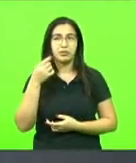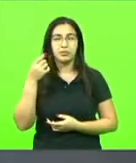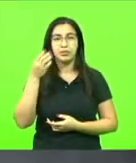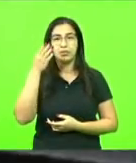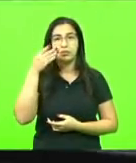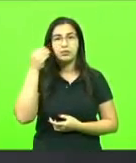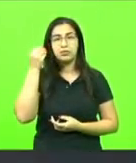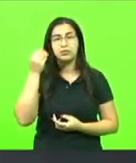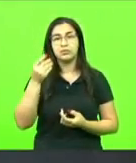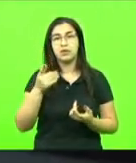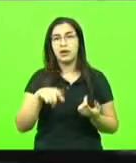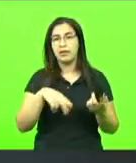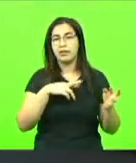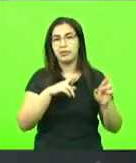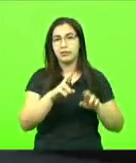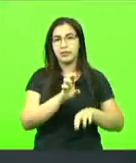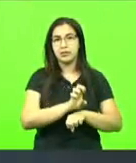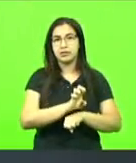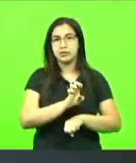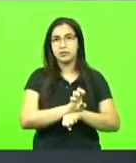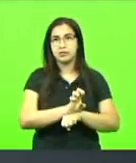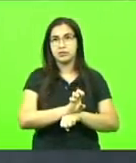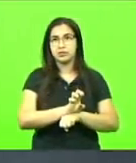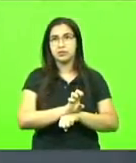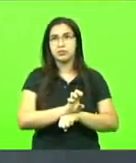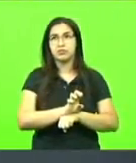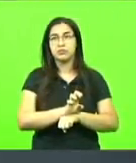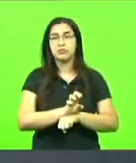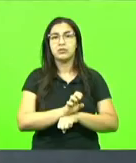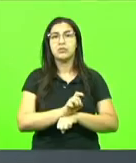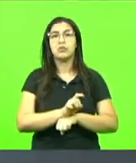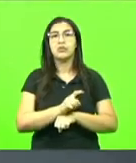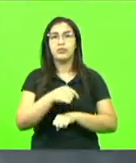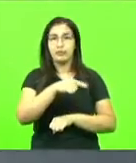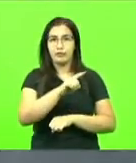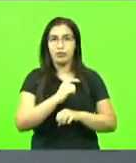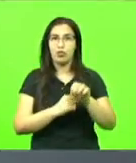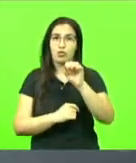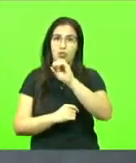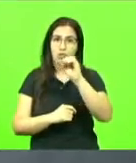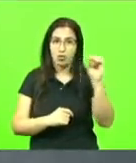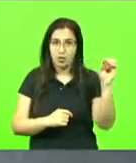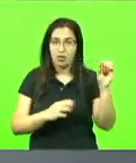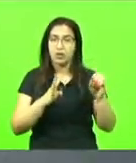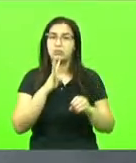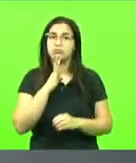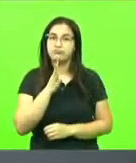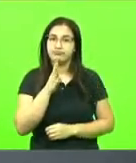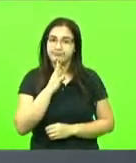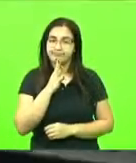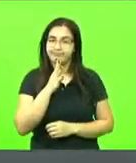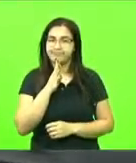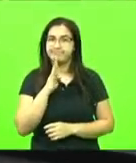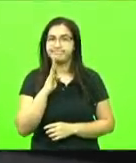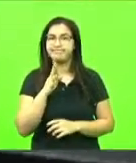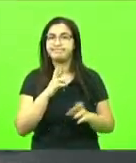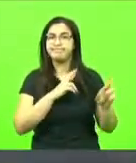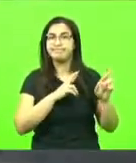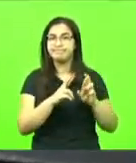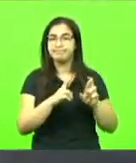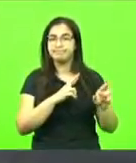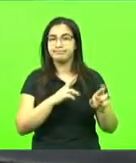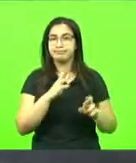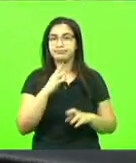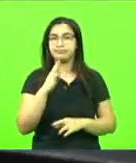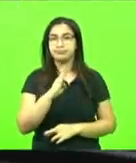estaduais. Deputada Luciane também estava no extremo oeste na última semana e conhece muito bem a situação da BR-163